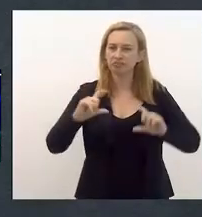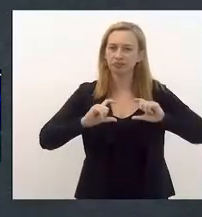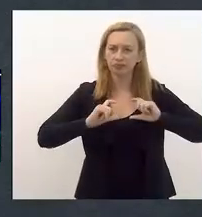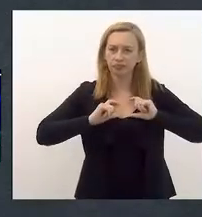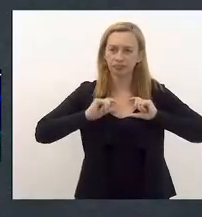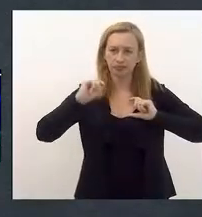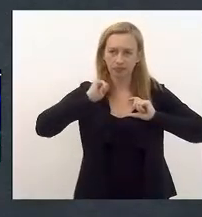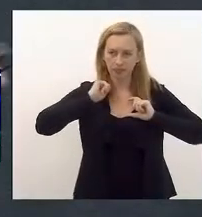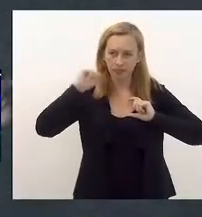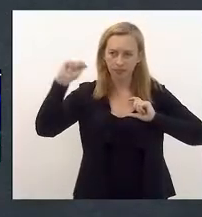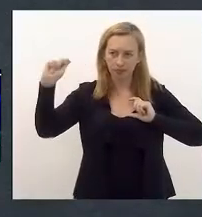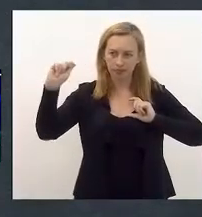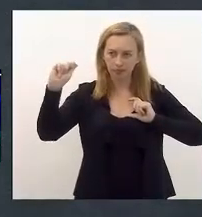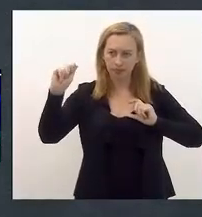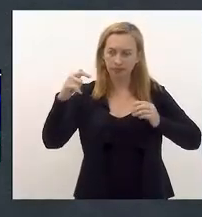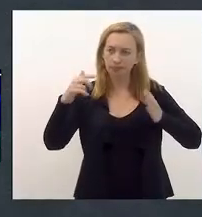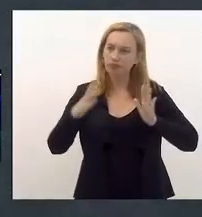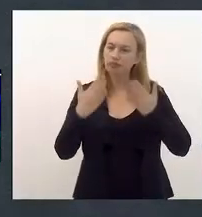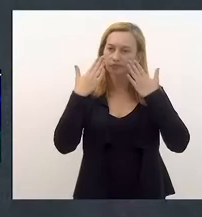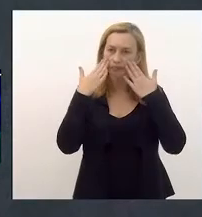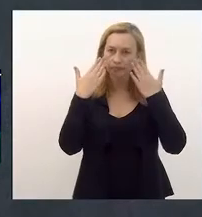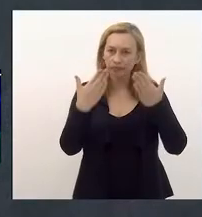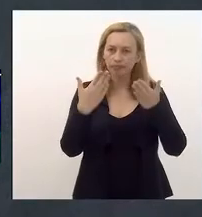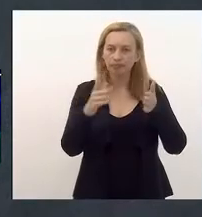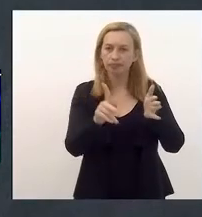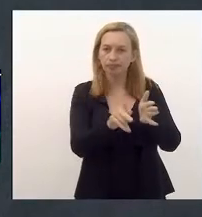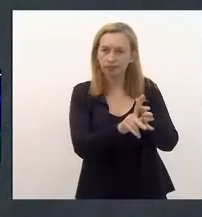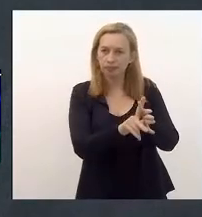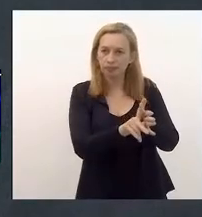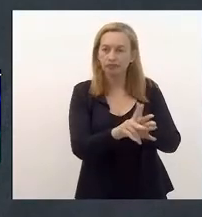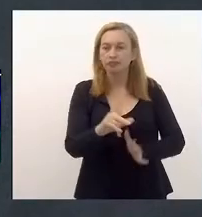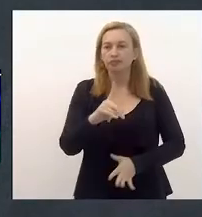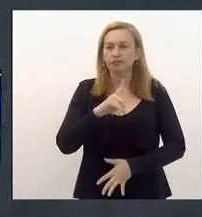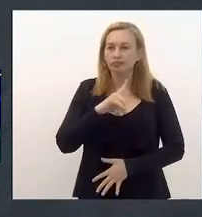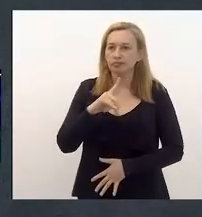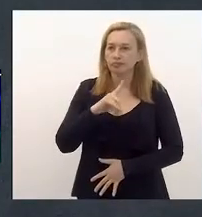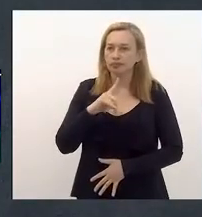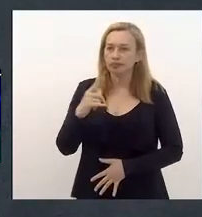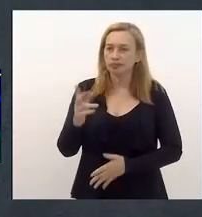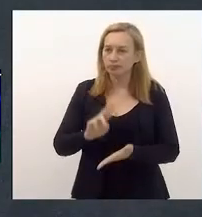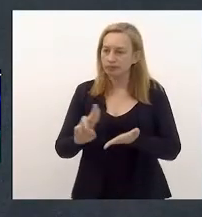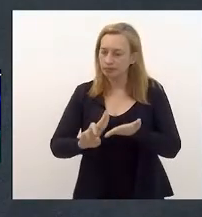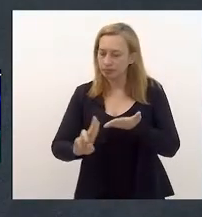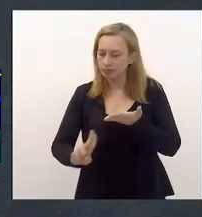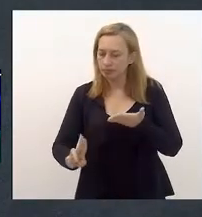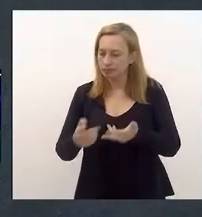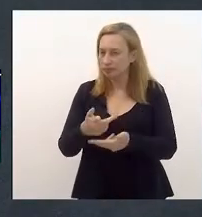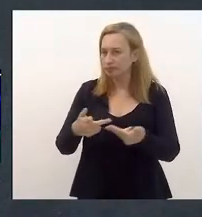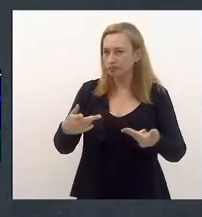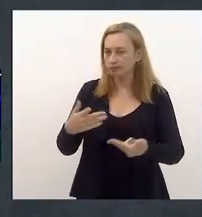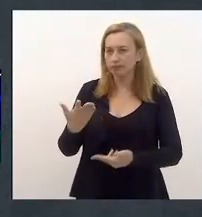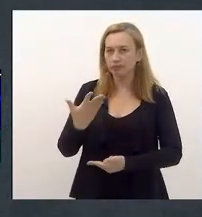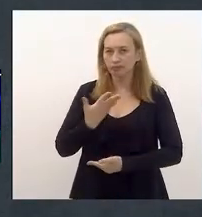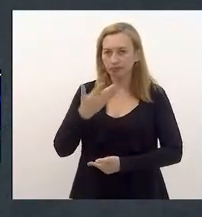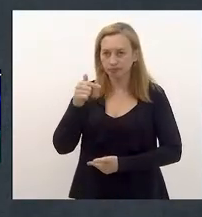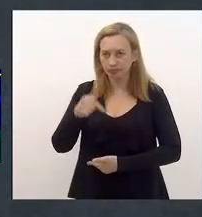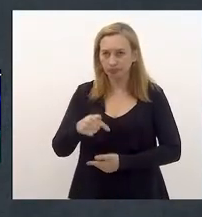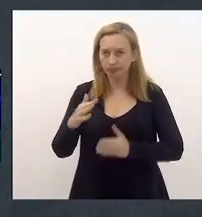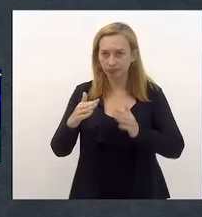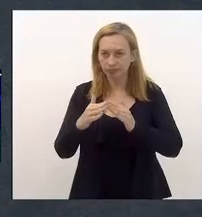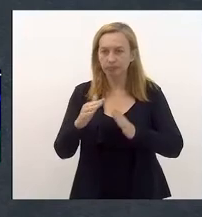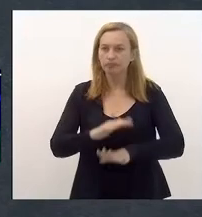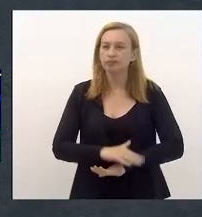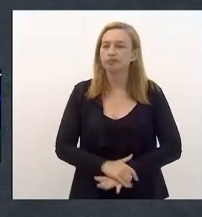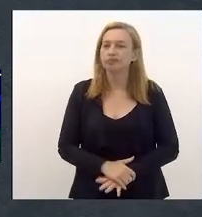que eu apresentei esse projeto e que tive assinatura de vários companheiros aqui da casa